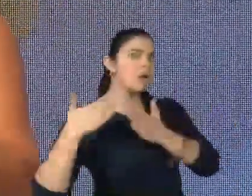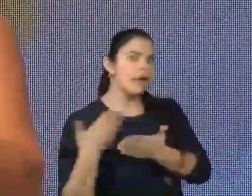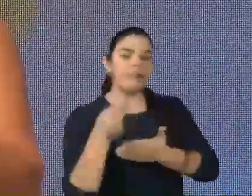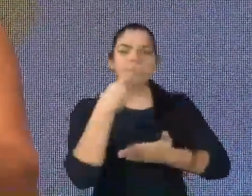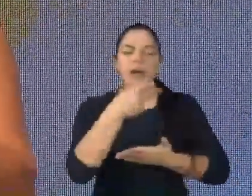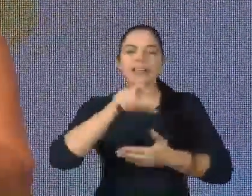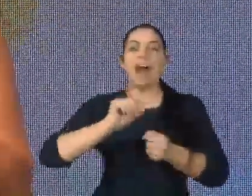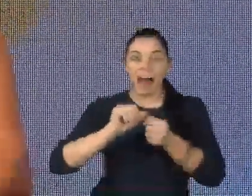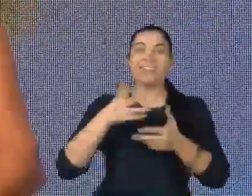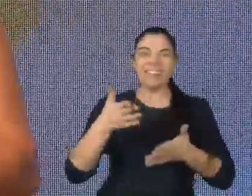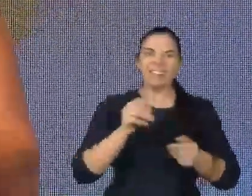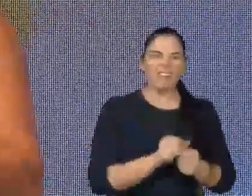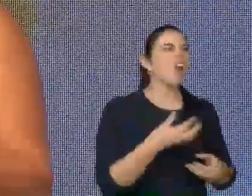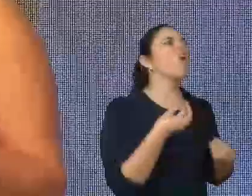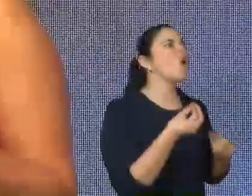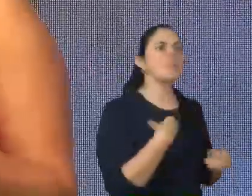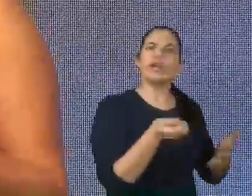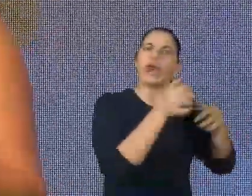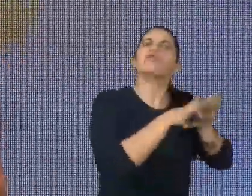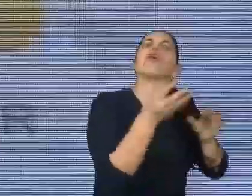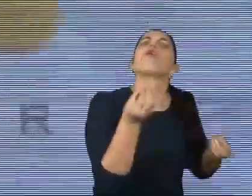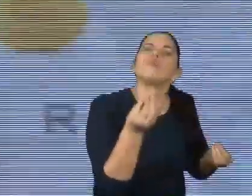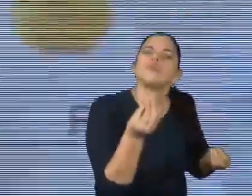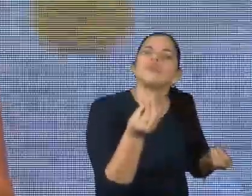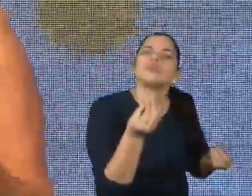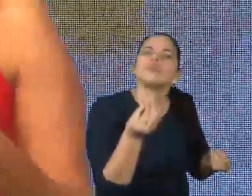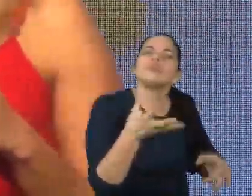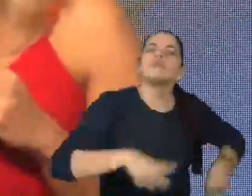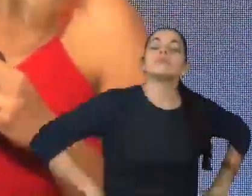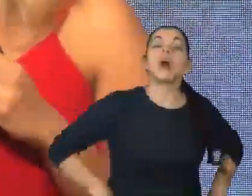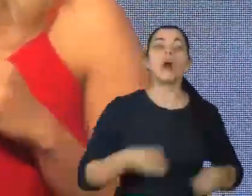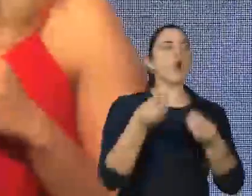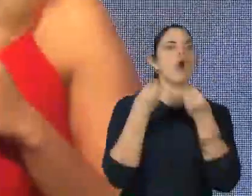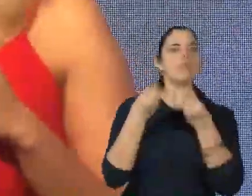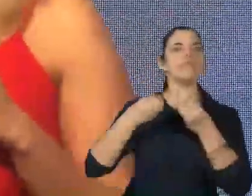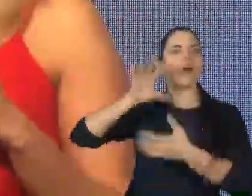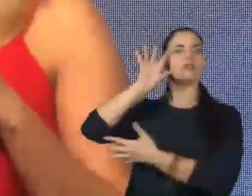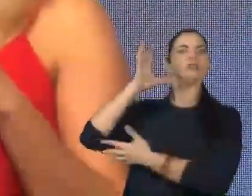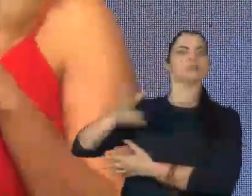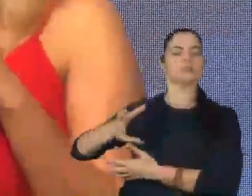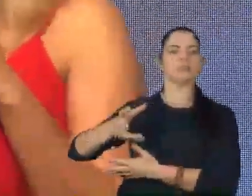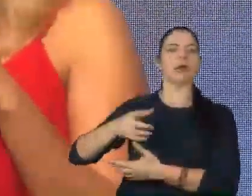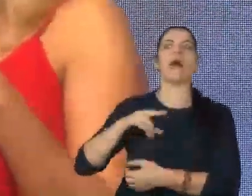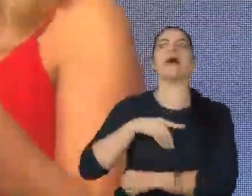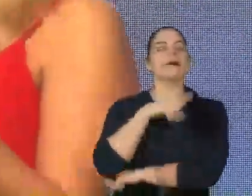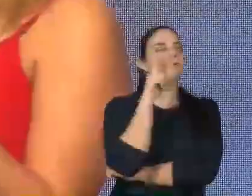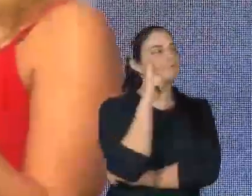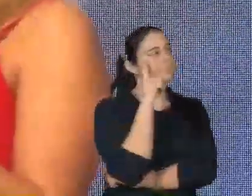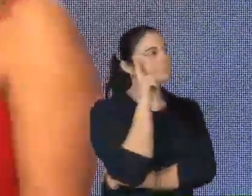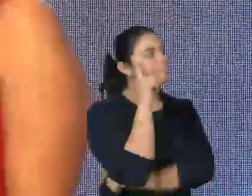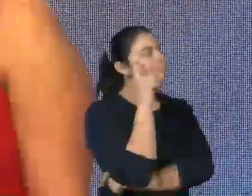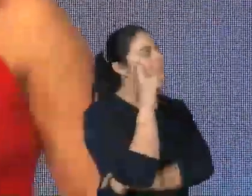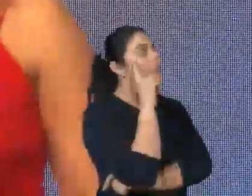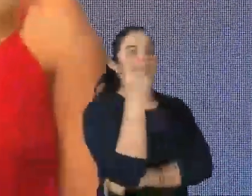sondagem? E para os casos de inclusão? Como é vai ser feito? Ah, nós vamos ter que pensar. E